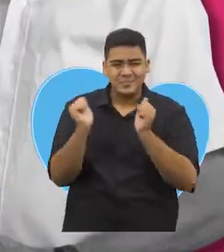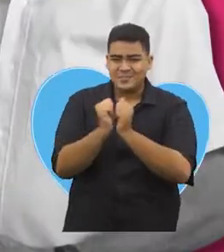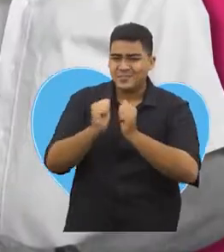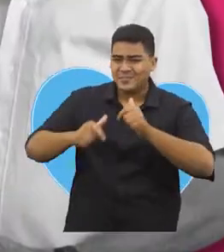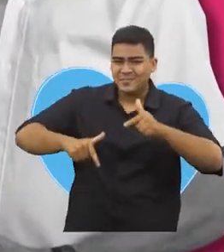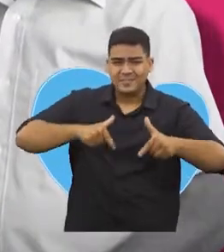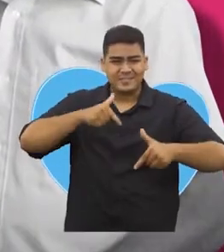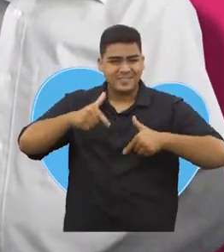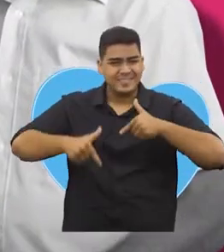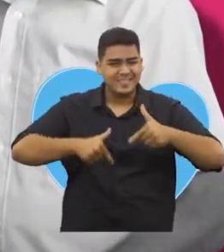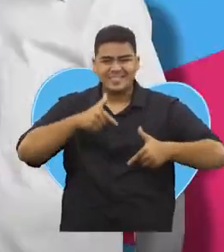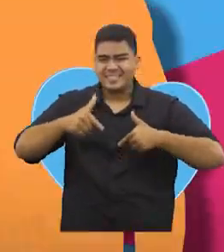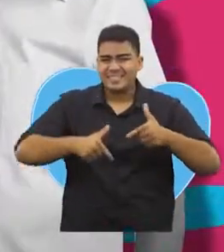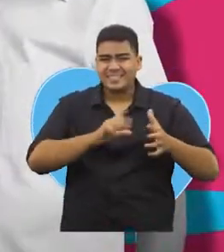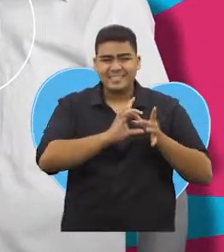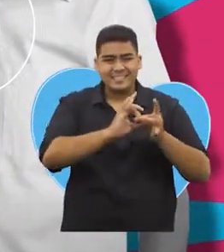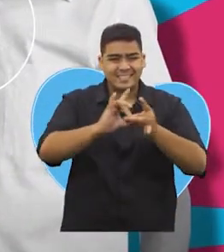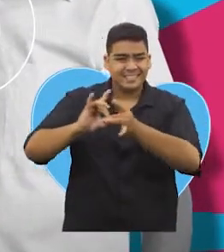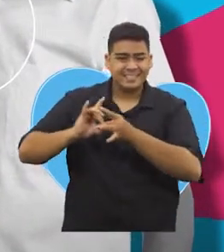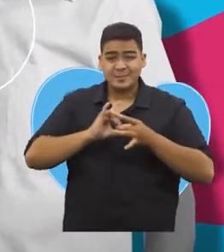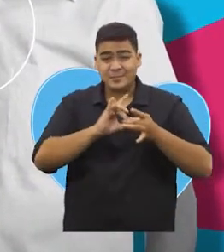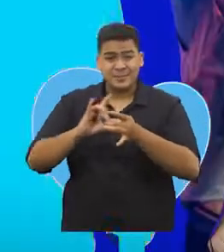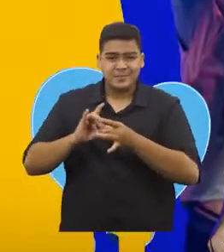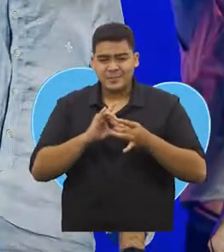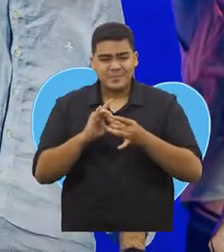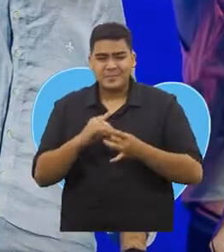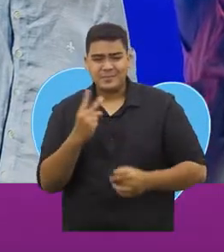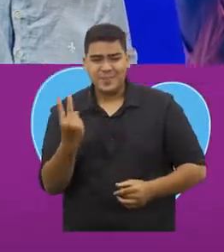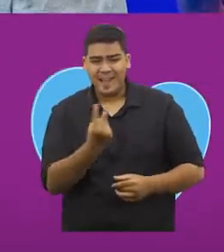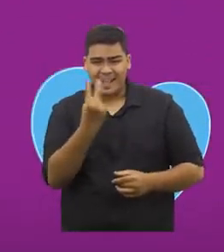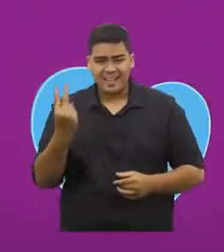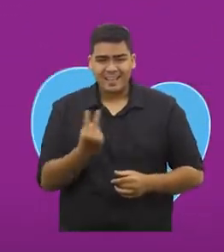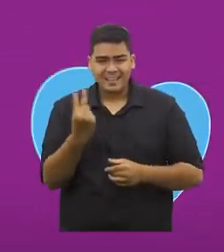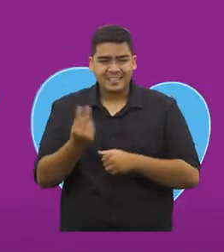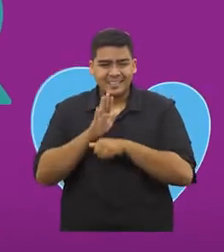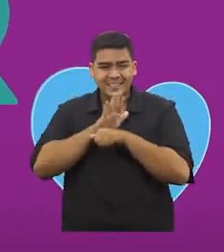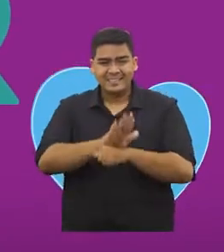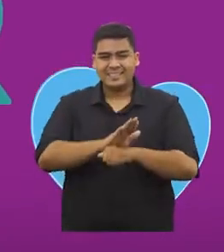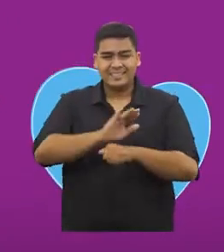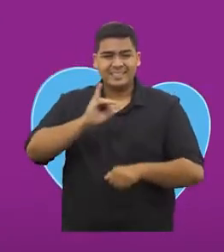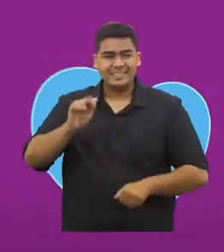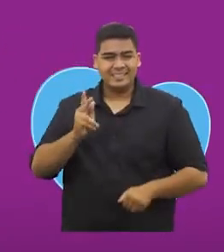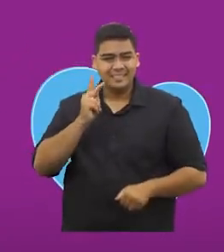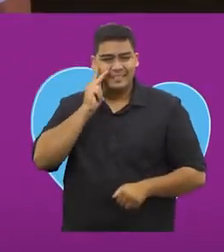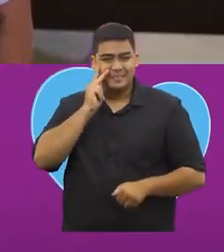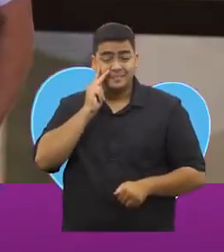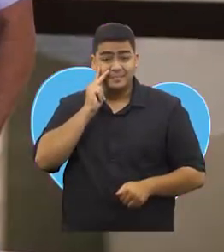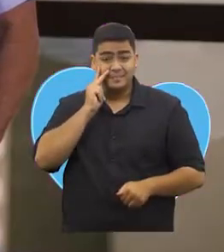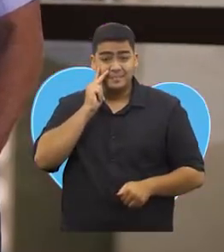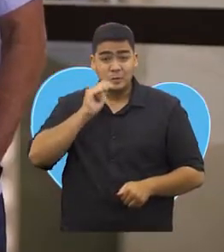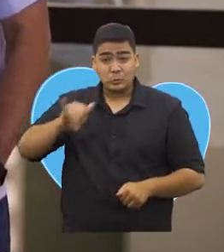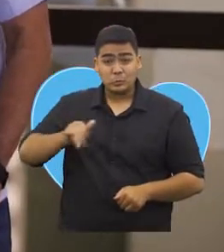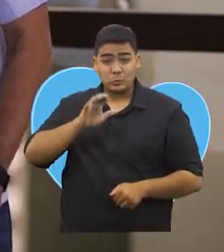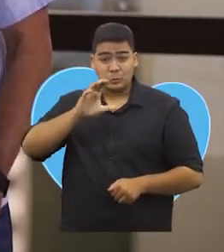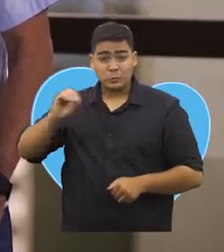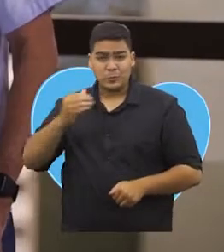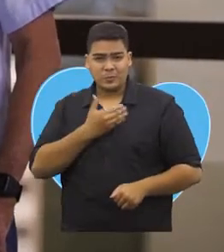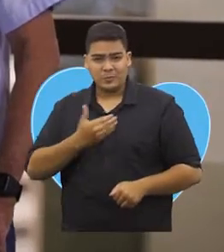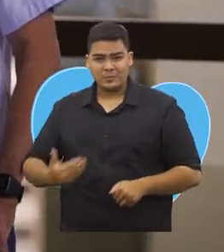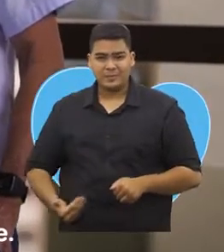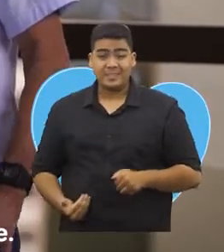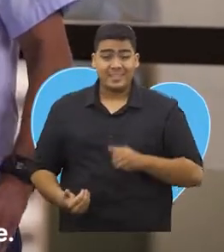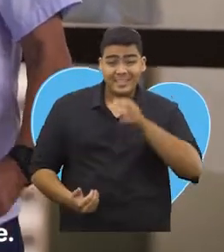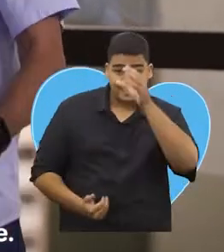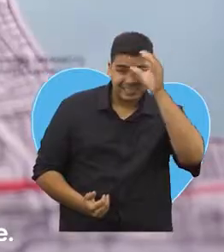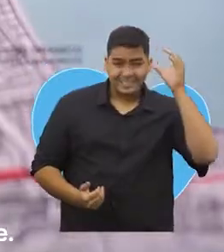trabalhando em união, os dois do nosso lado. Com a união de João no governo e Cícero na